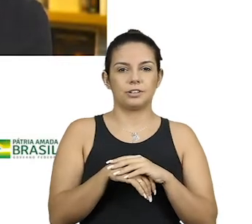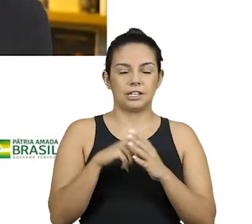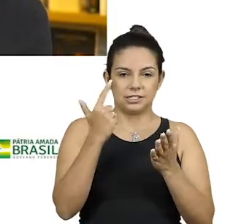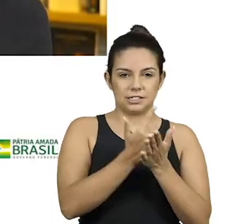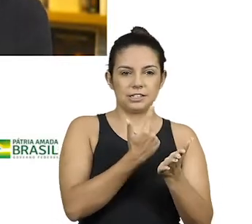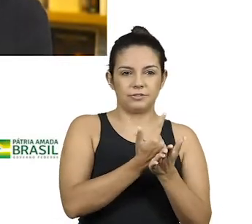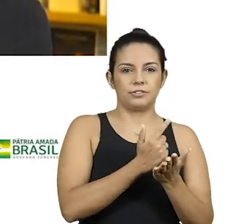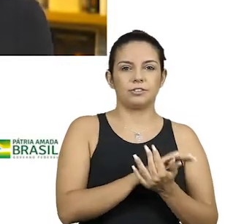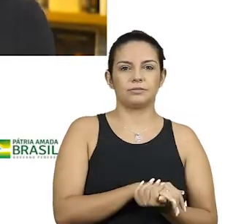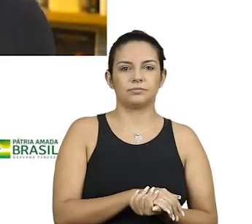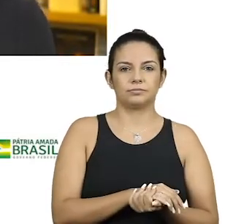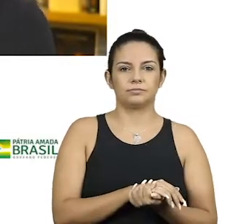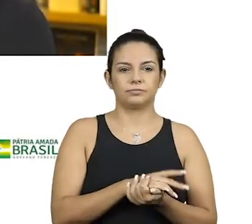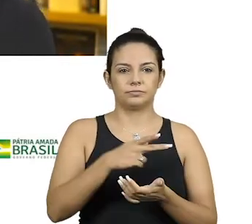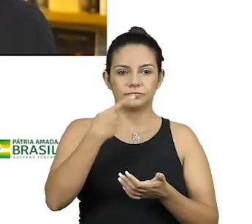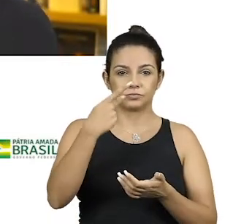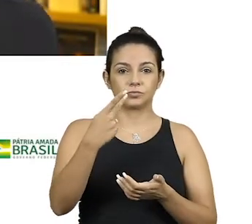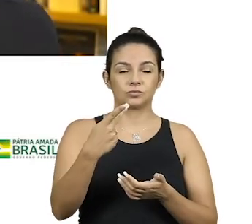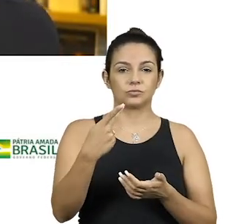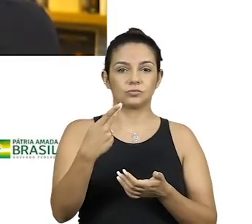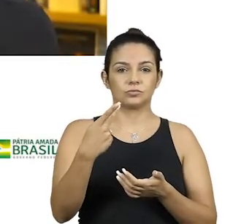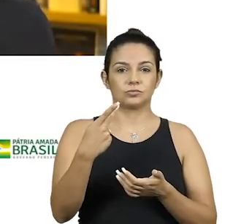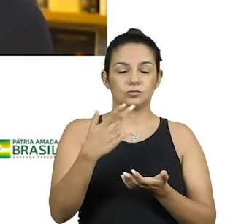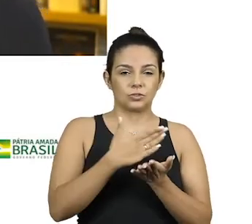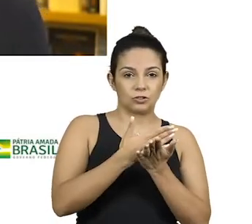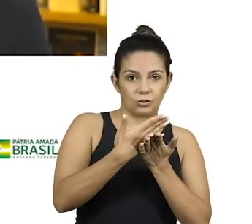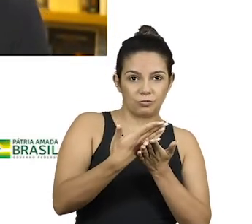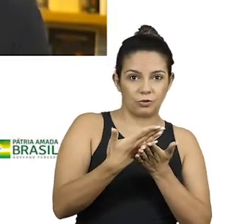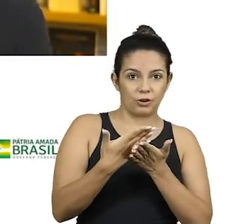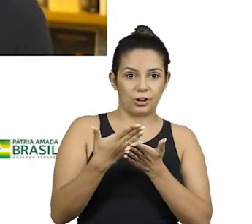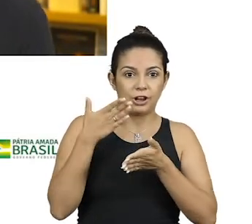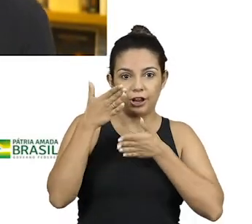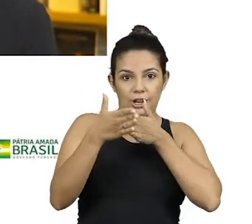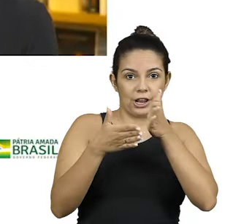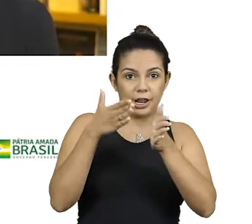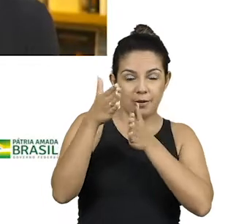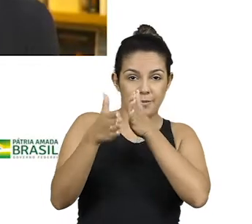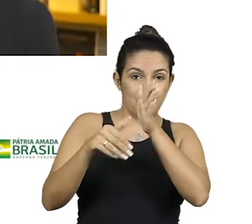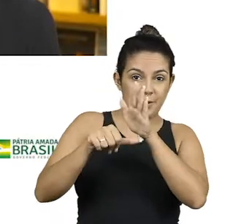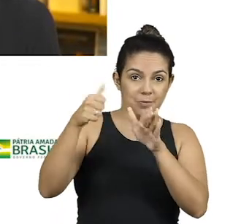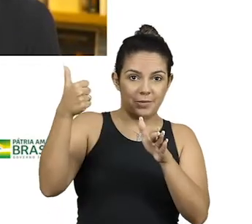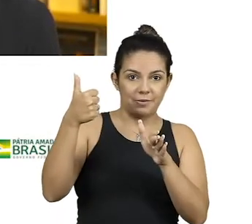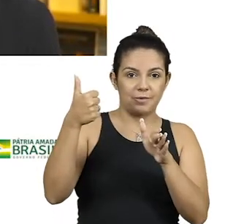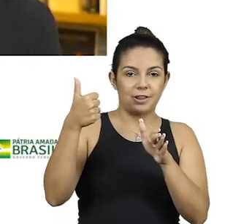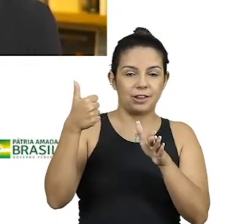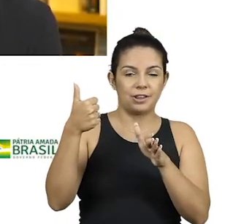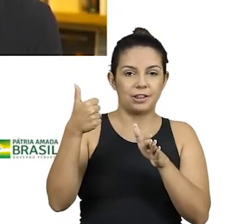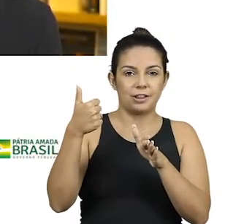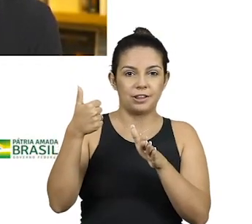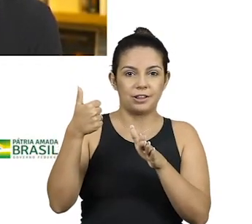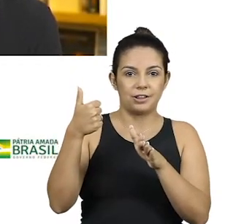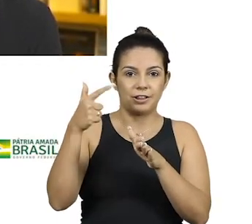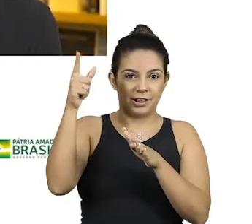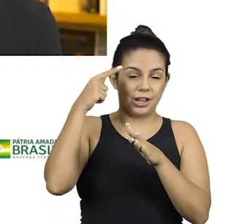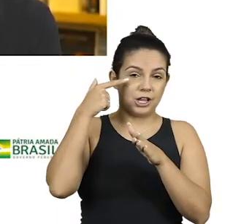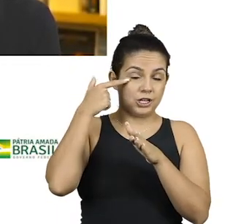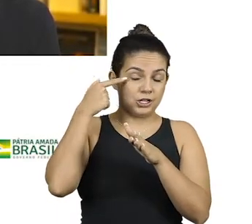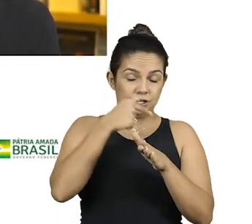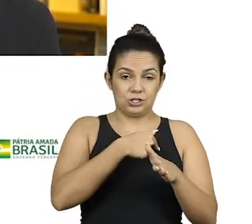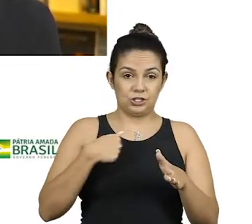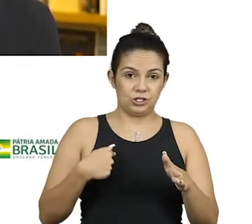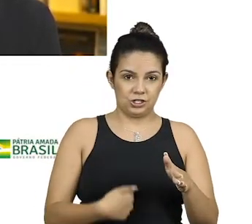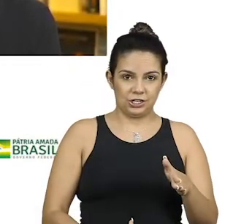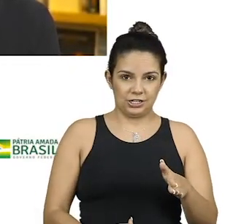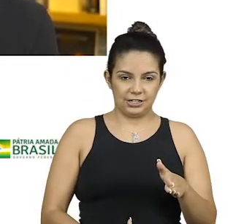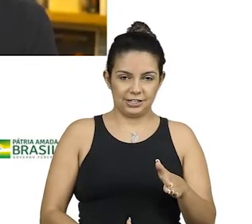livro, dizendo que, quando começaram a chegar as primeiras notícias lá de Wuhan, na China, eu